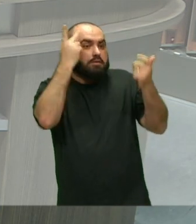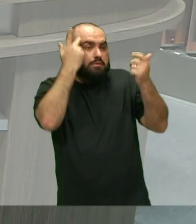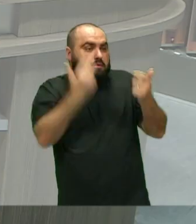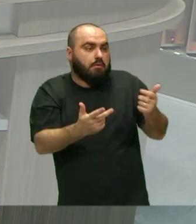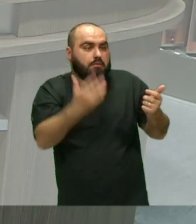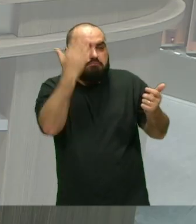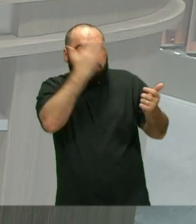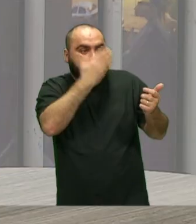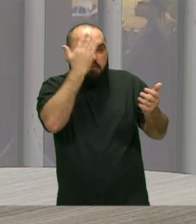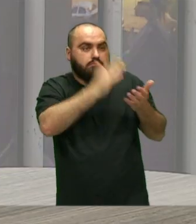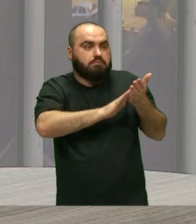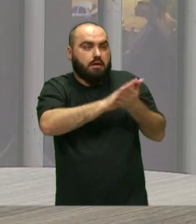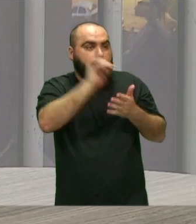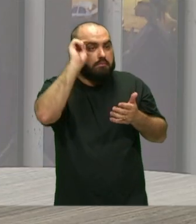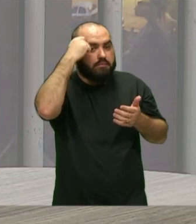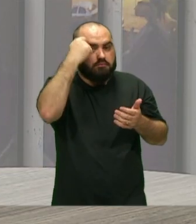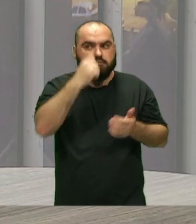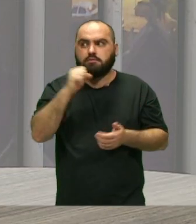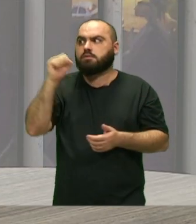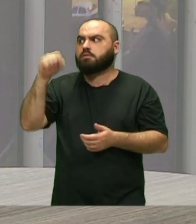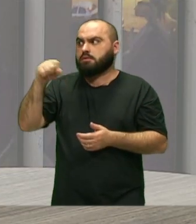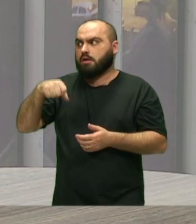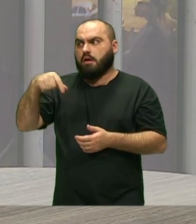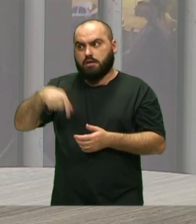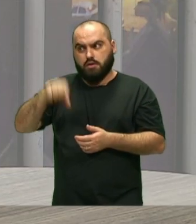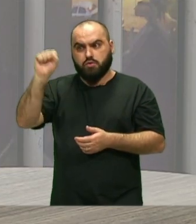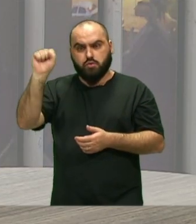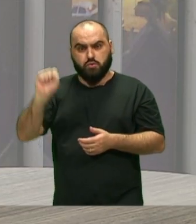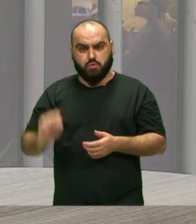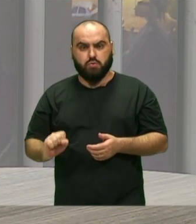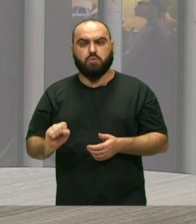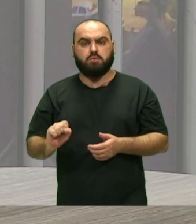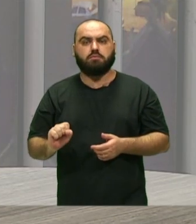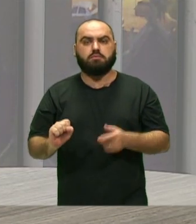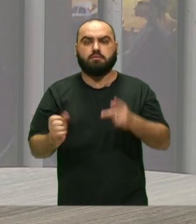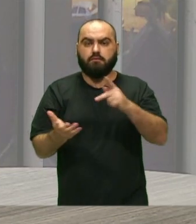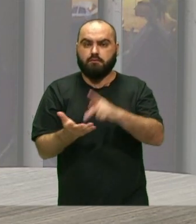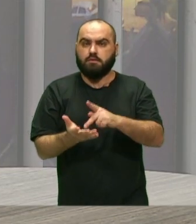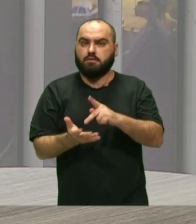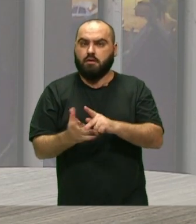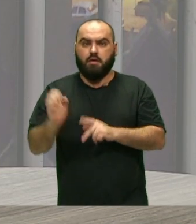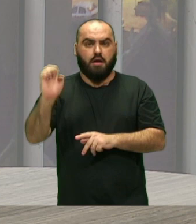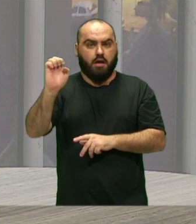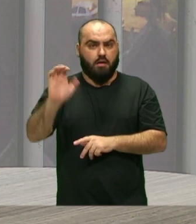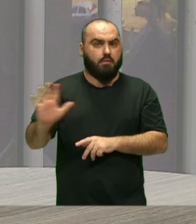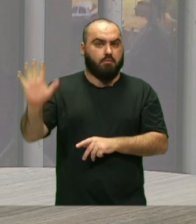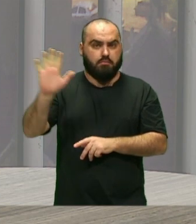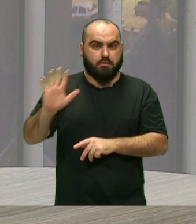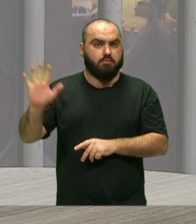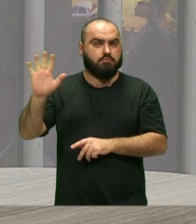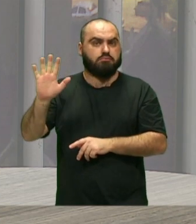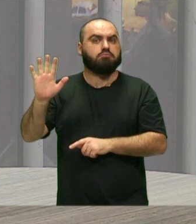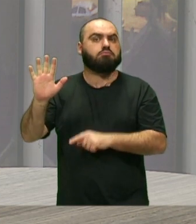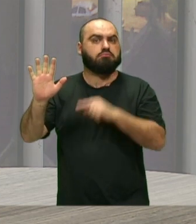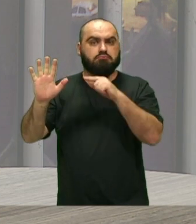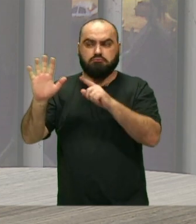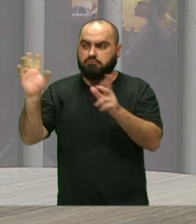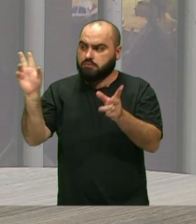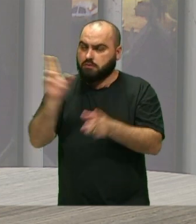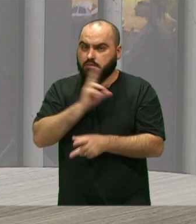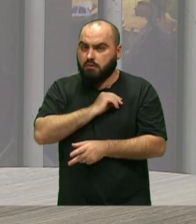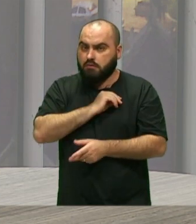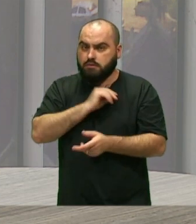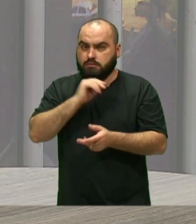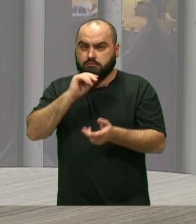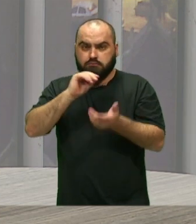certeza A gente tem Aqui no sul Uma colonização Que foi Europeia Mas que foi Marcada Pelo racismo